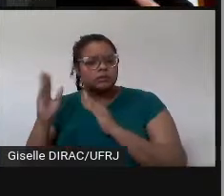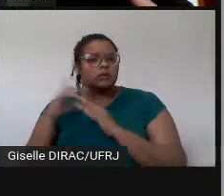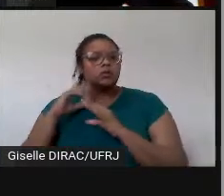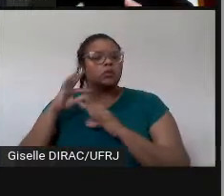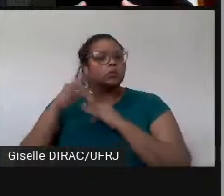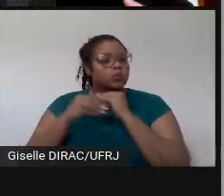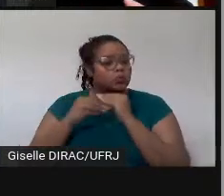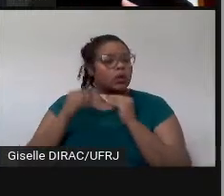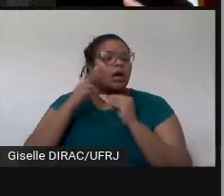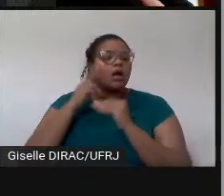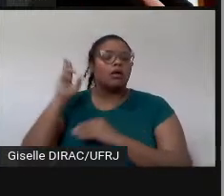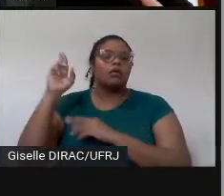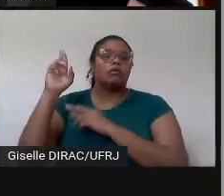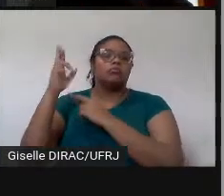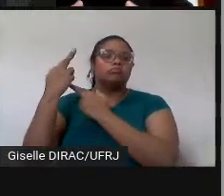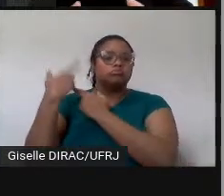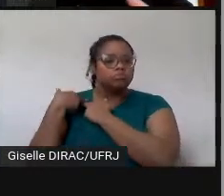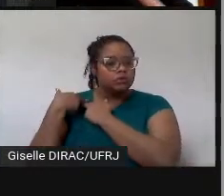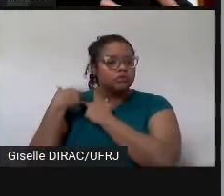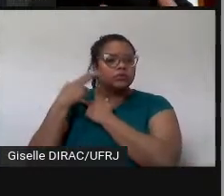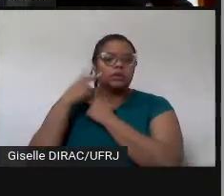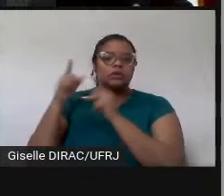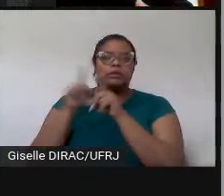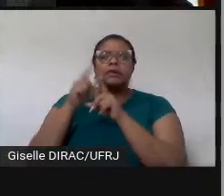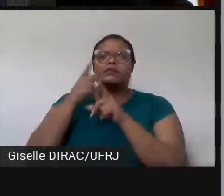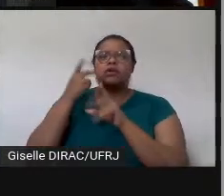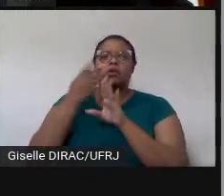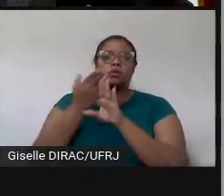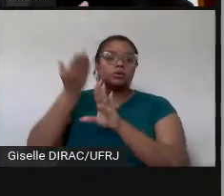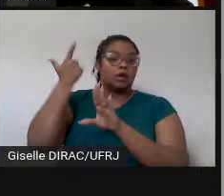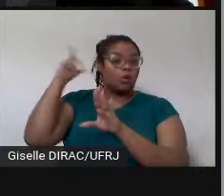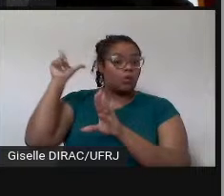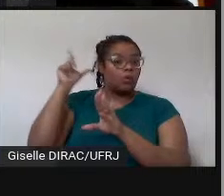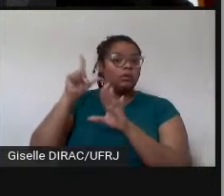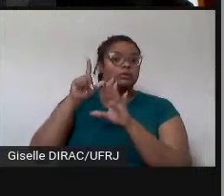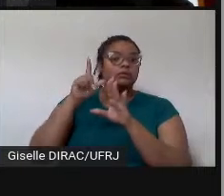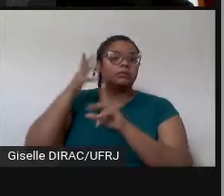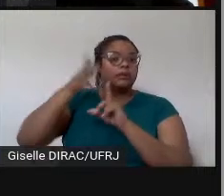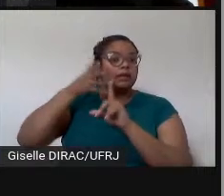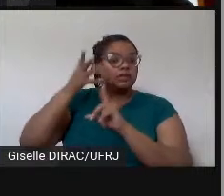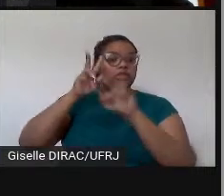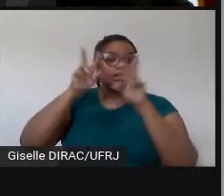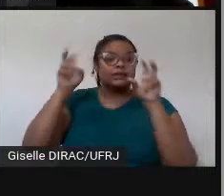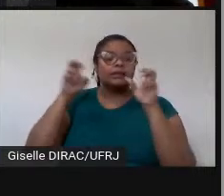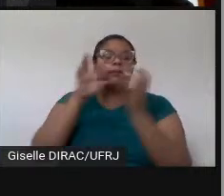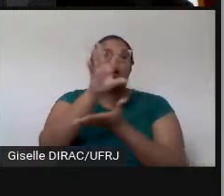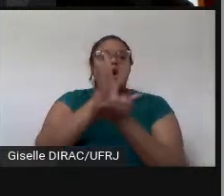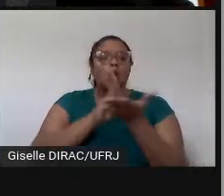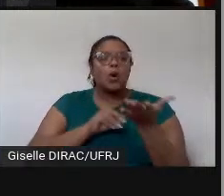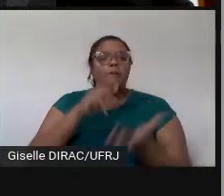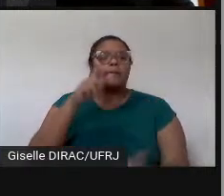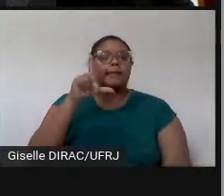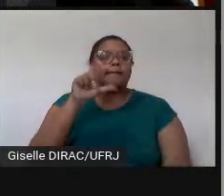responsabilidade por essa questão de plágio, que foi mencionada também no...